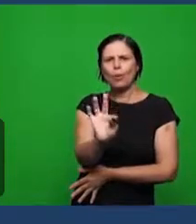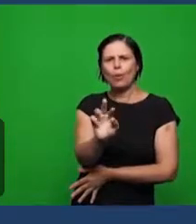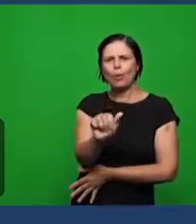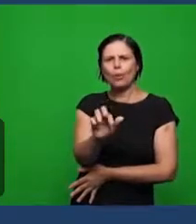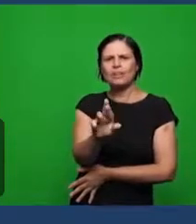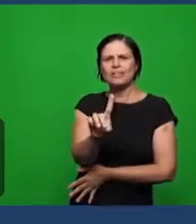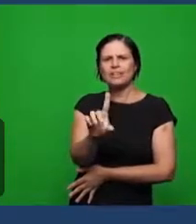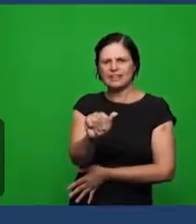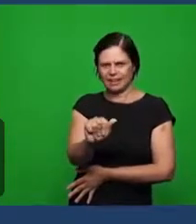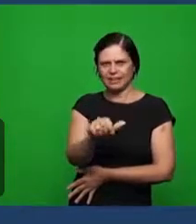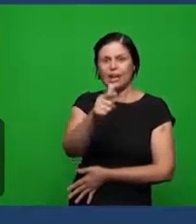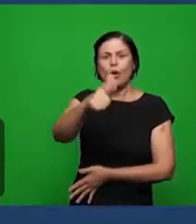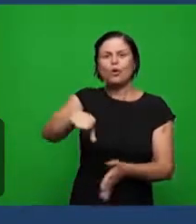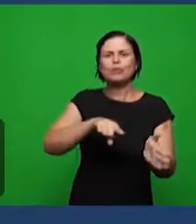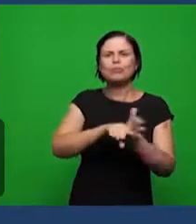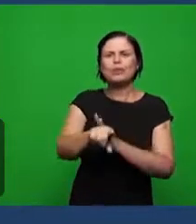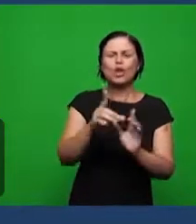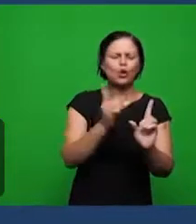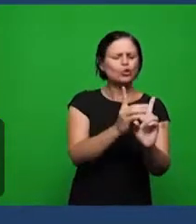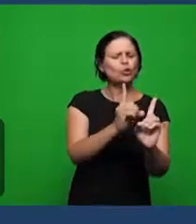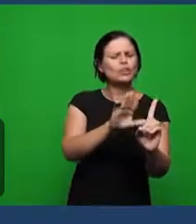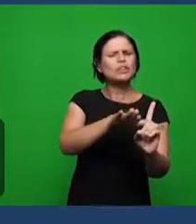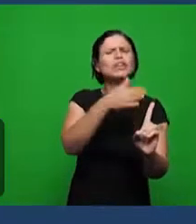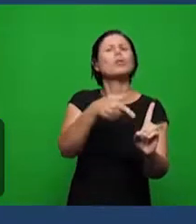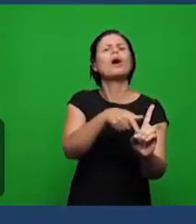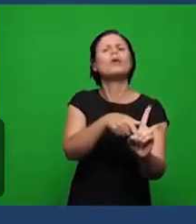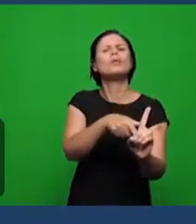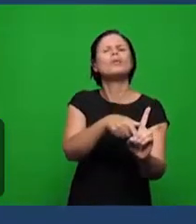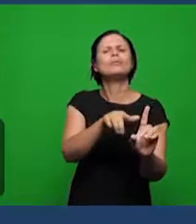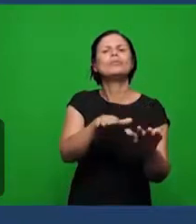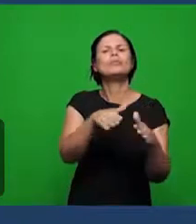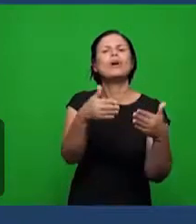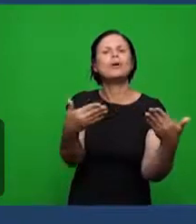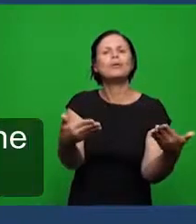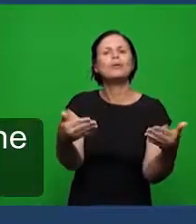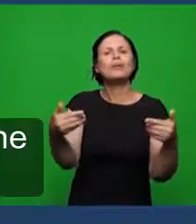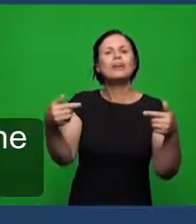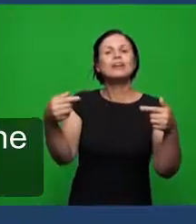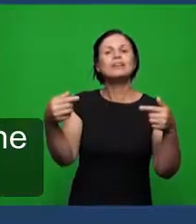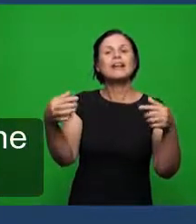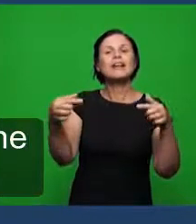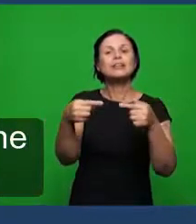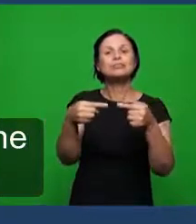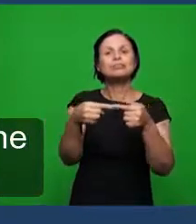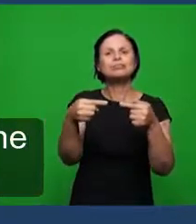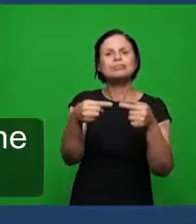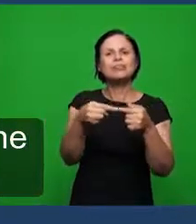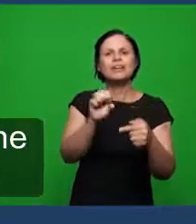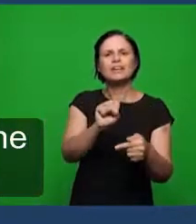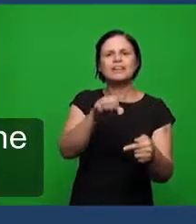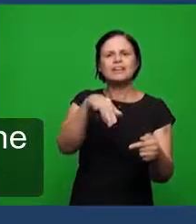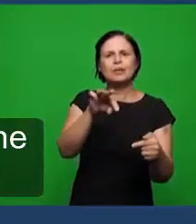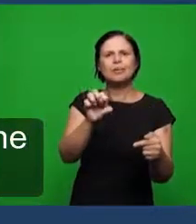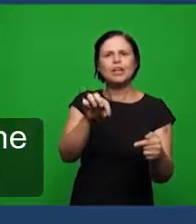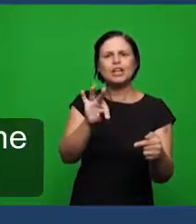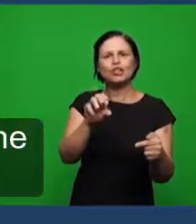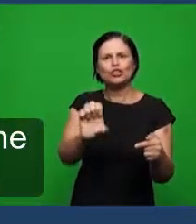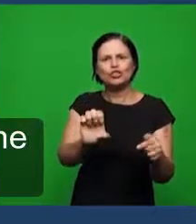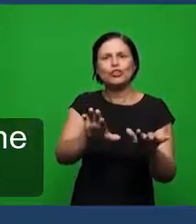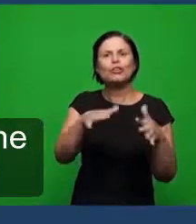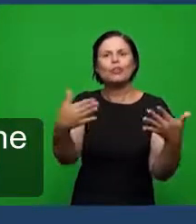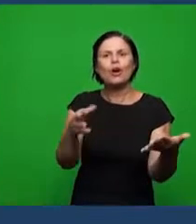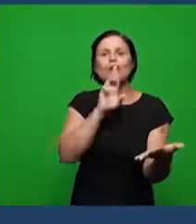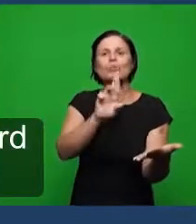da doutrina que se refere a semente então a resposta é fé que a doutrina estabelecida ali